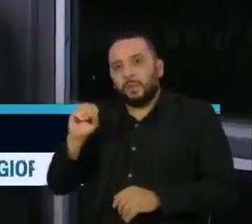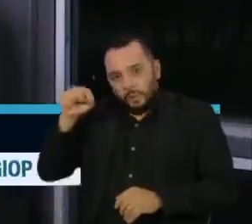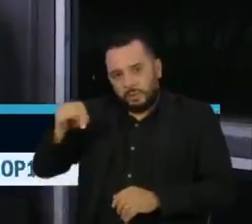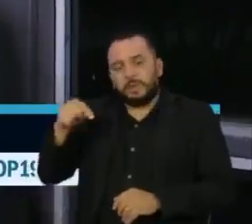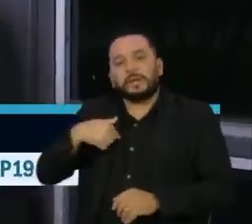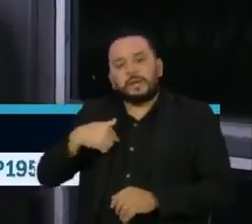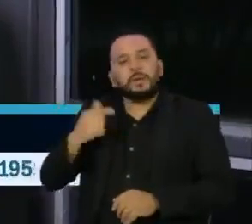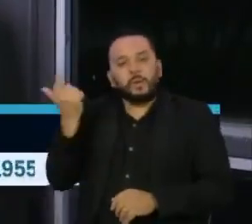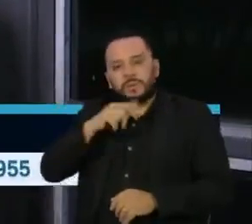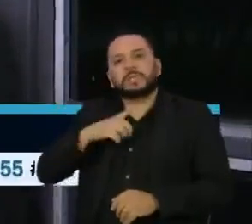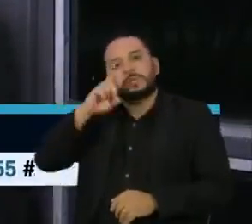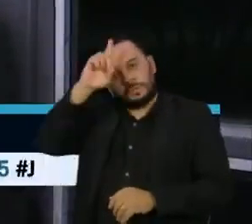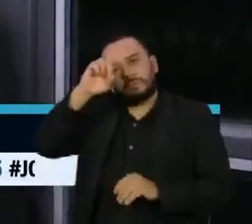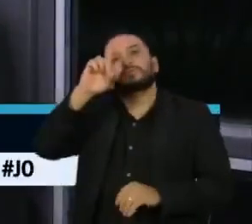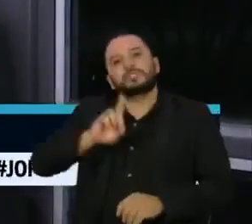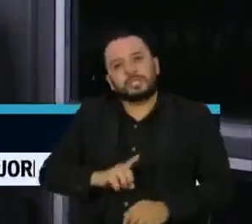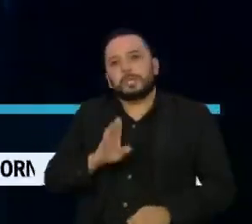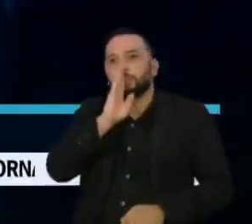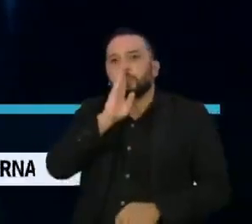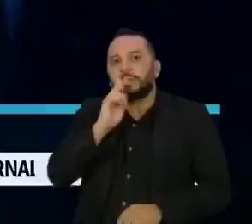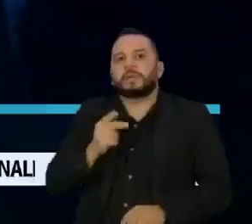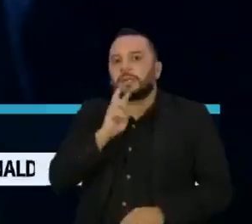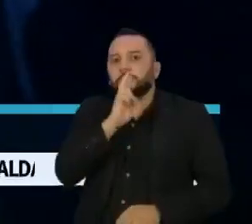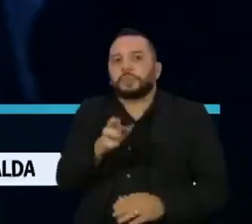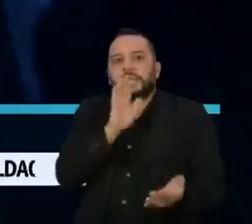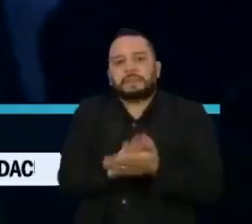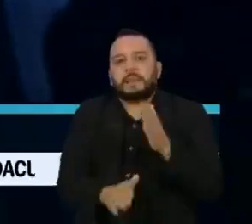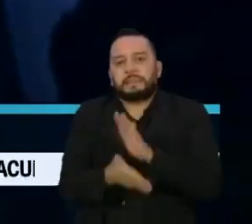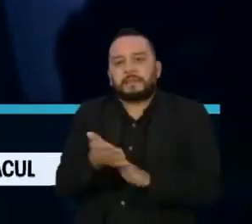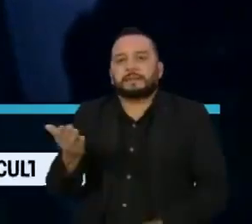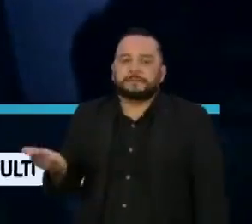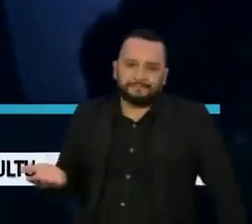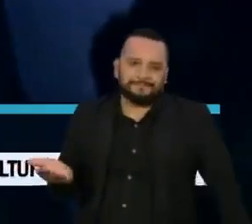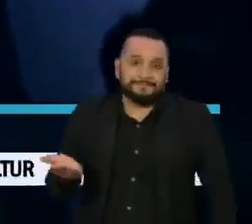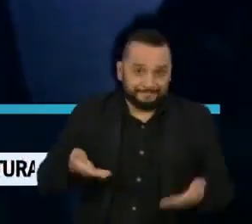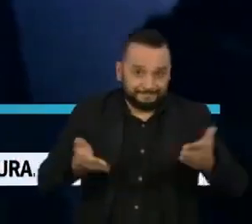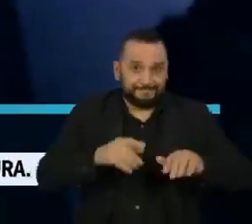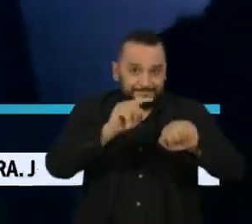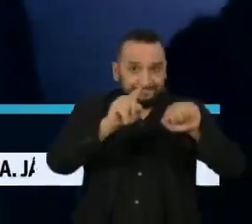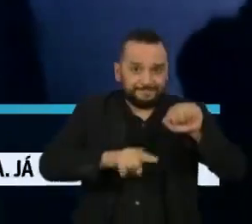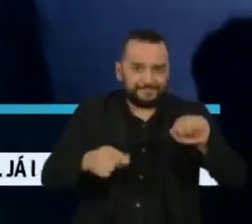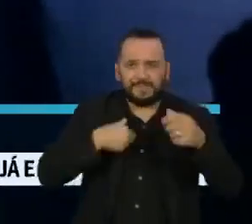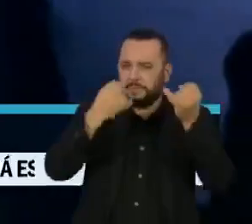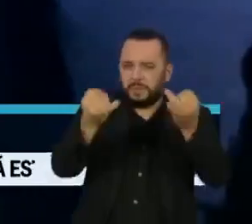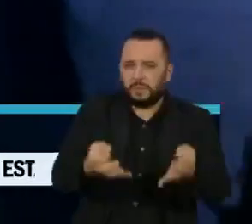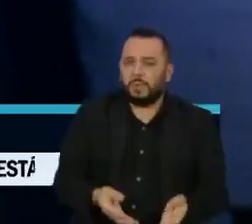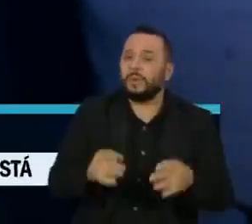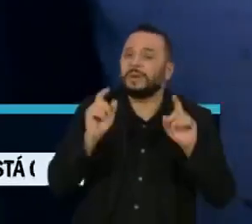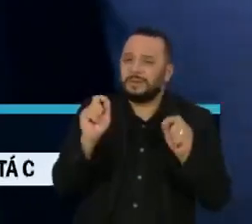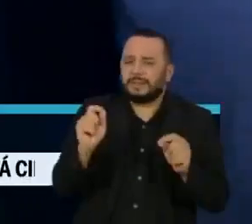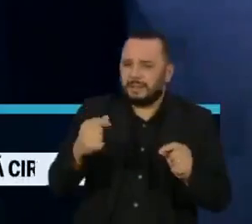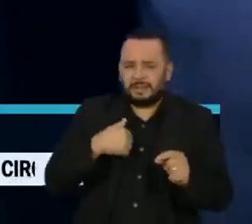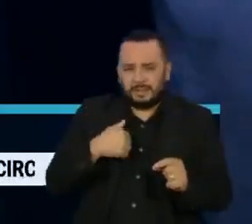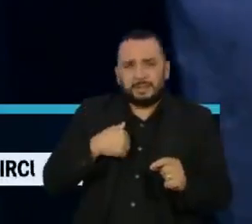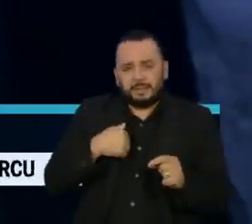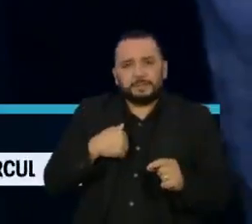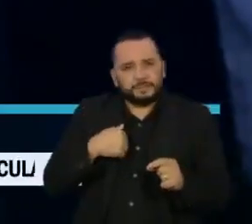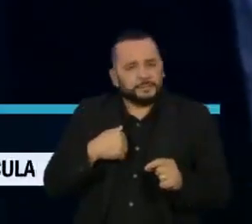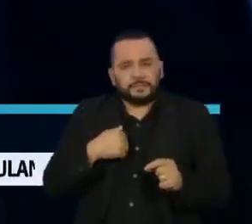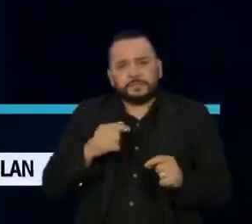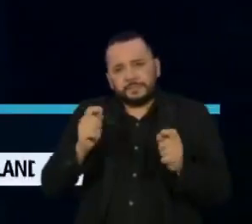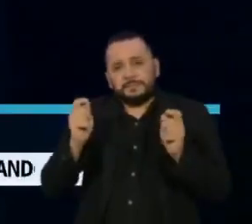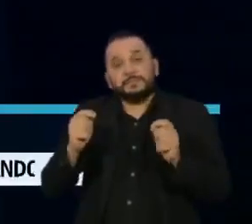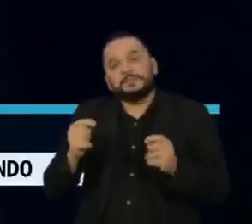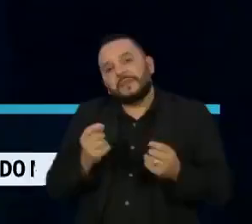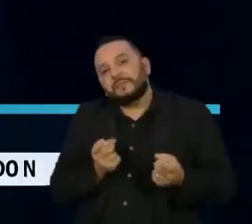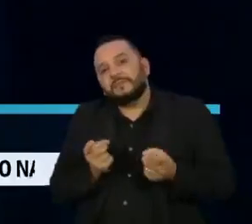o direito de ficar em silêncio. Em nota, a AstraZeneca afirmou que não disponibiliza a vacina por meio do mercado